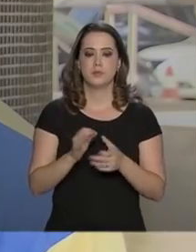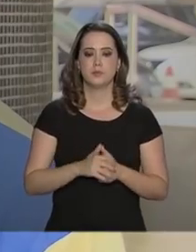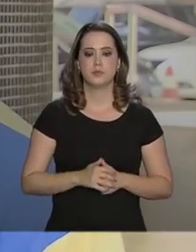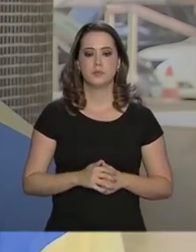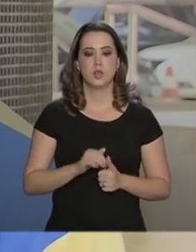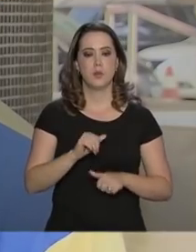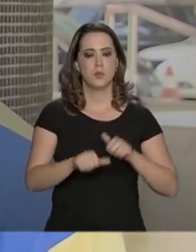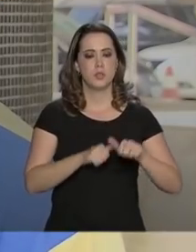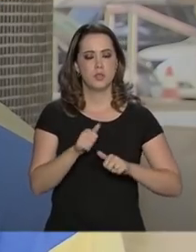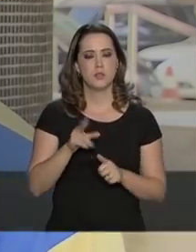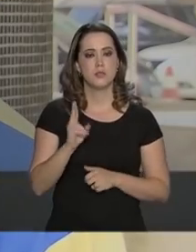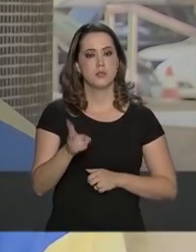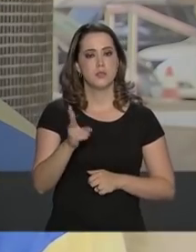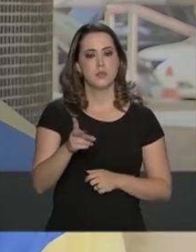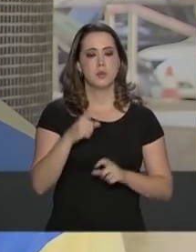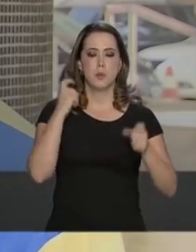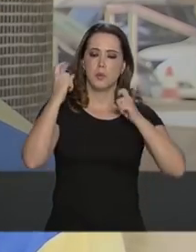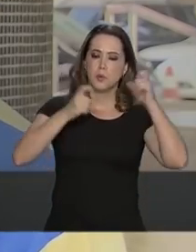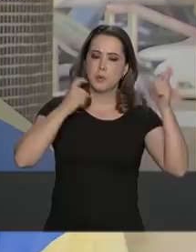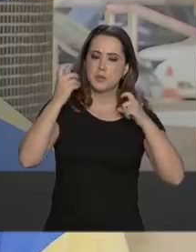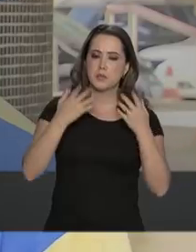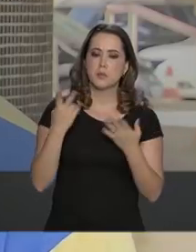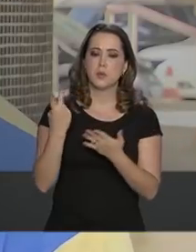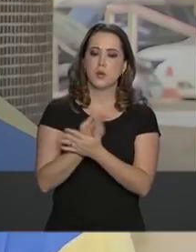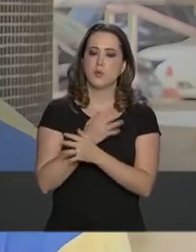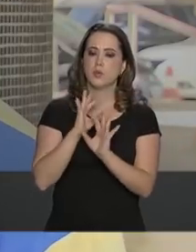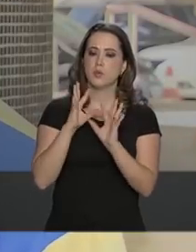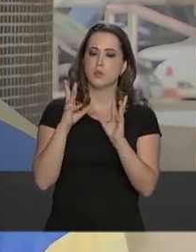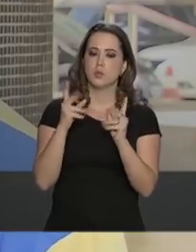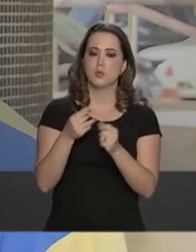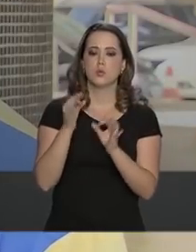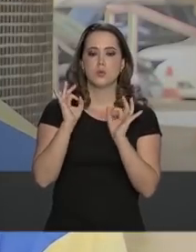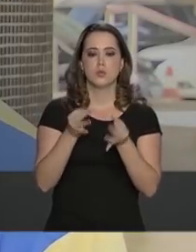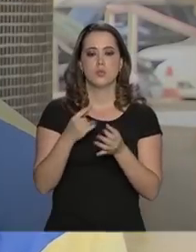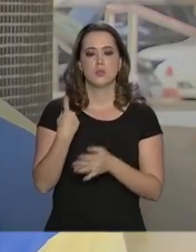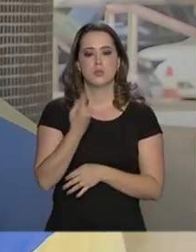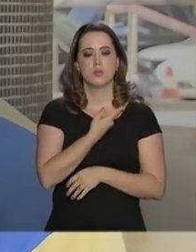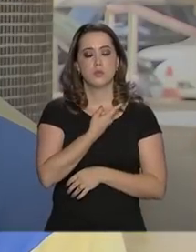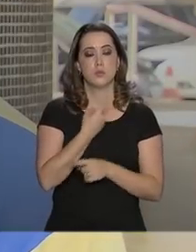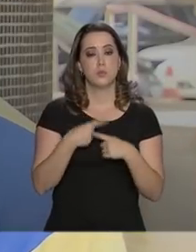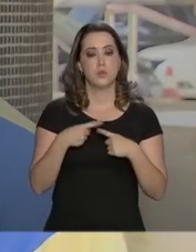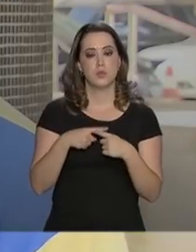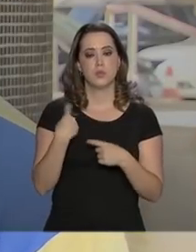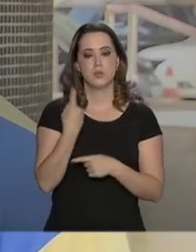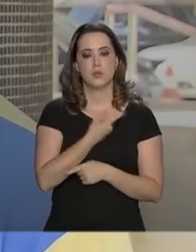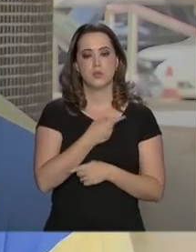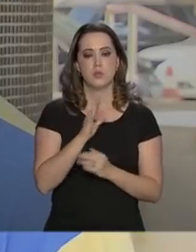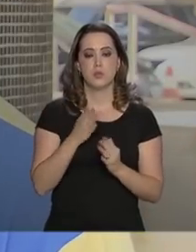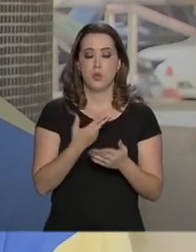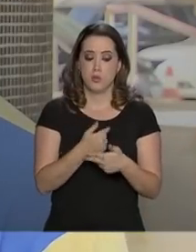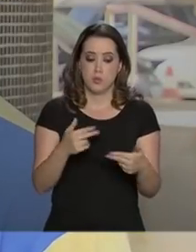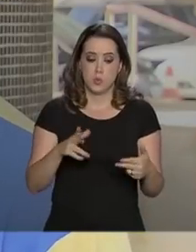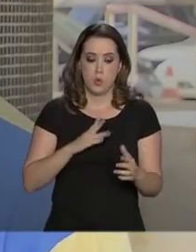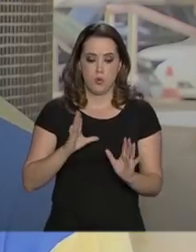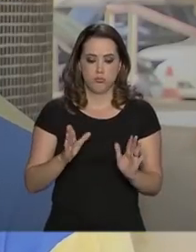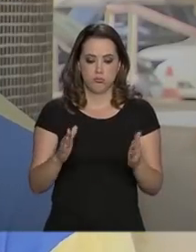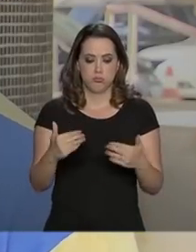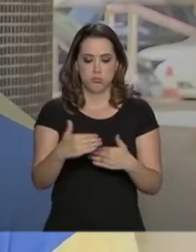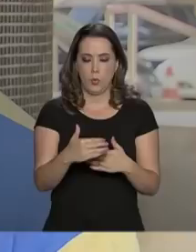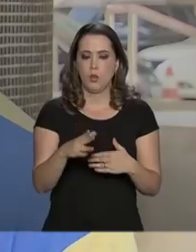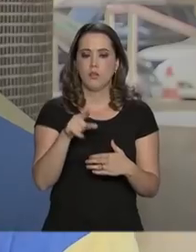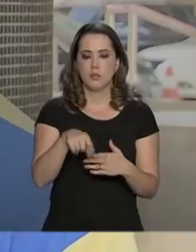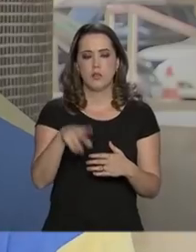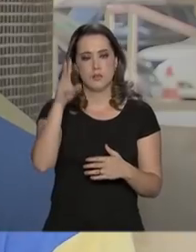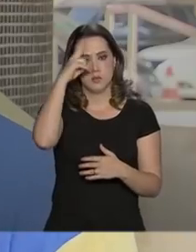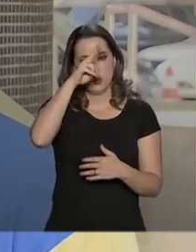dinamismo, uma preocupação, para que ocorra tudo bem. Afinal de contas, nós estamos com objetos que são